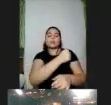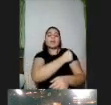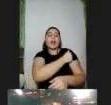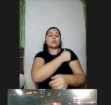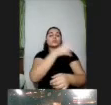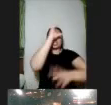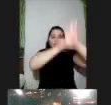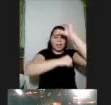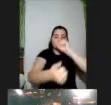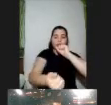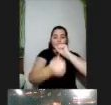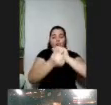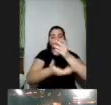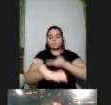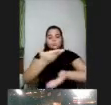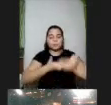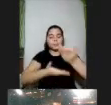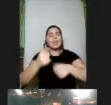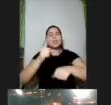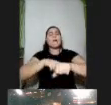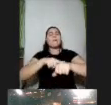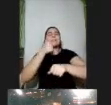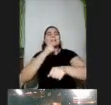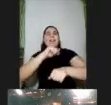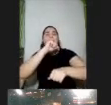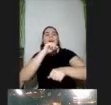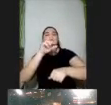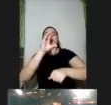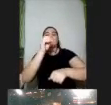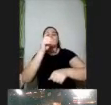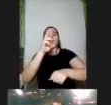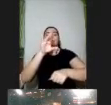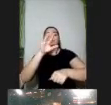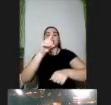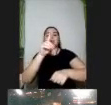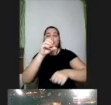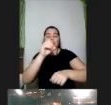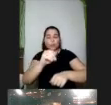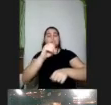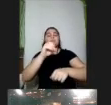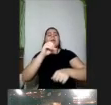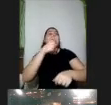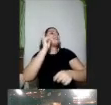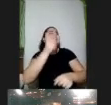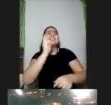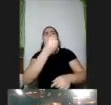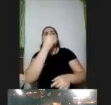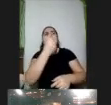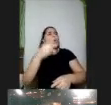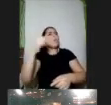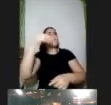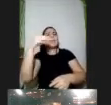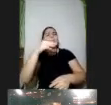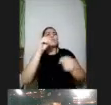onde a mãe do Rodrigo fala assim nossa o Rodrigo sempre foi monitor de matemática ele sempre foi muito bom de matemática e aí quando ele foi fazer a